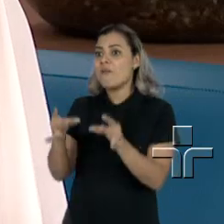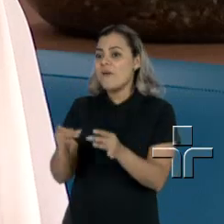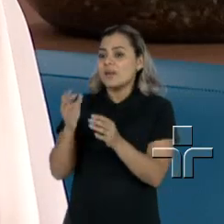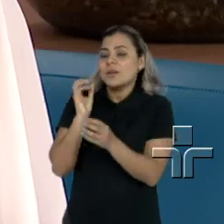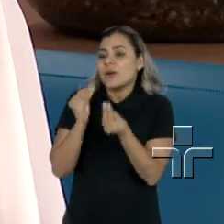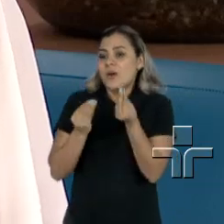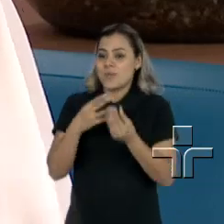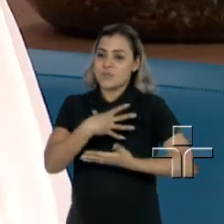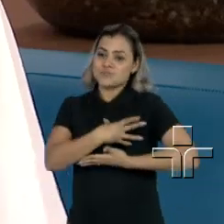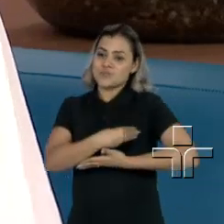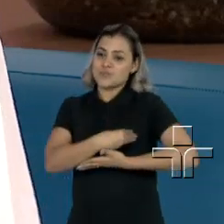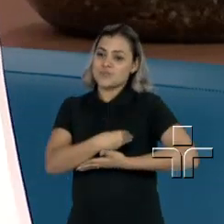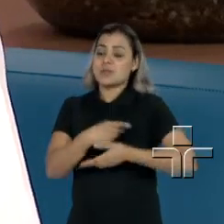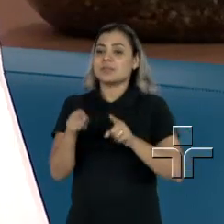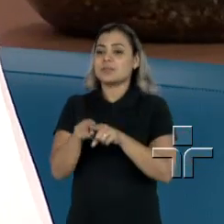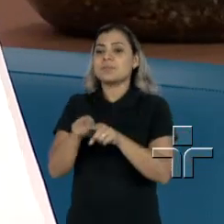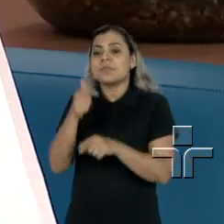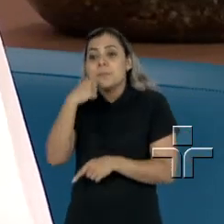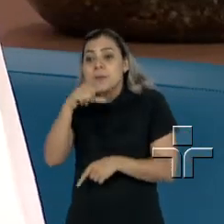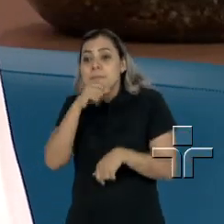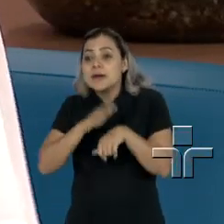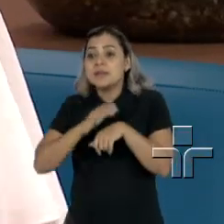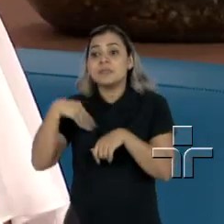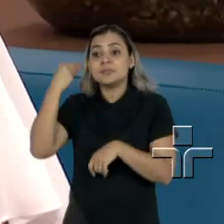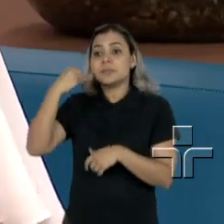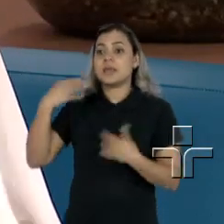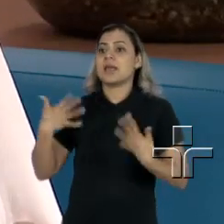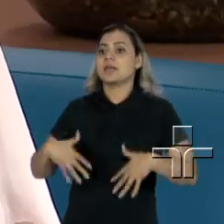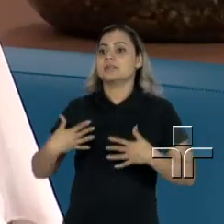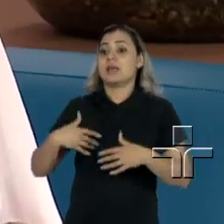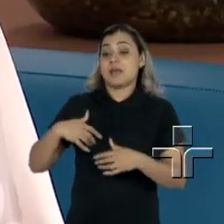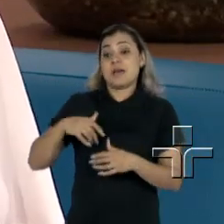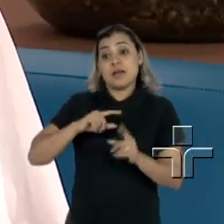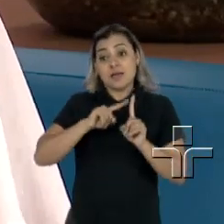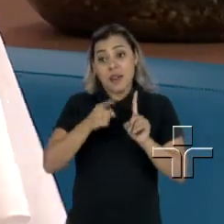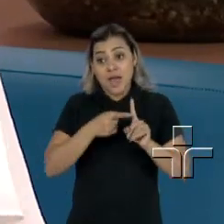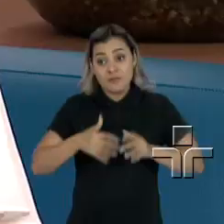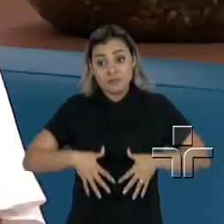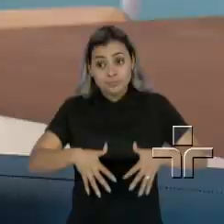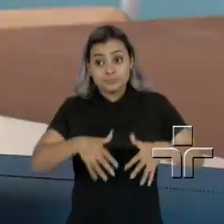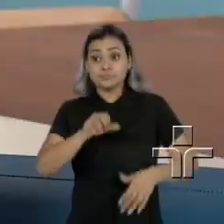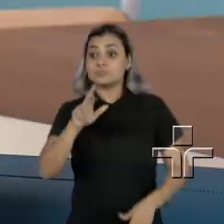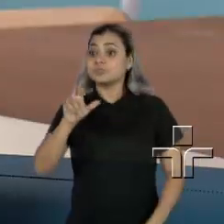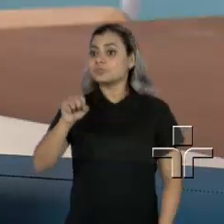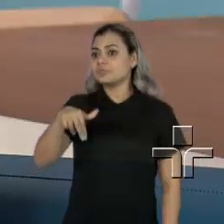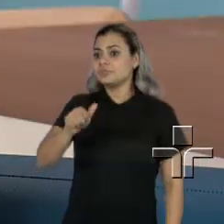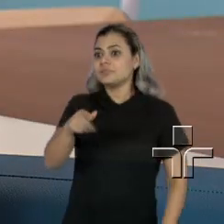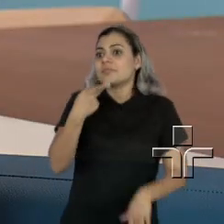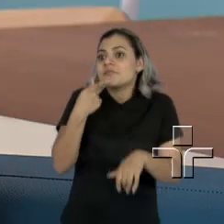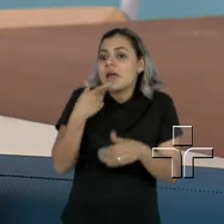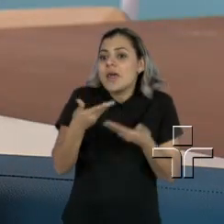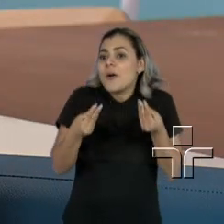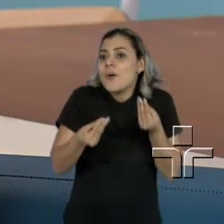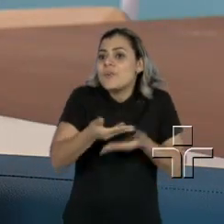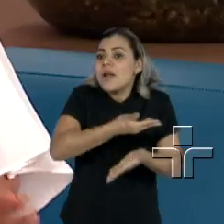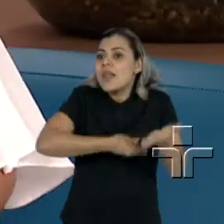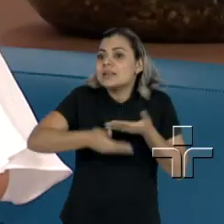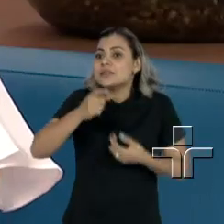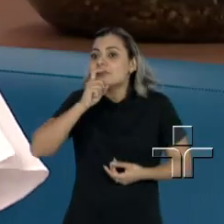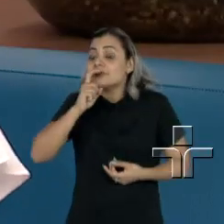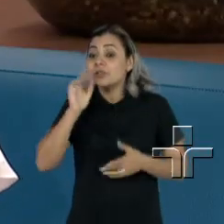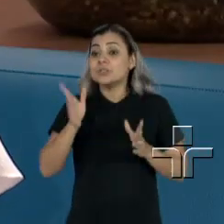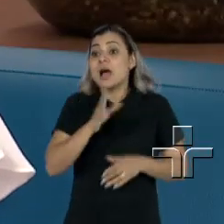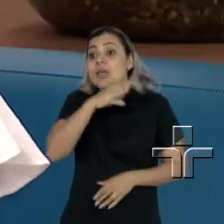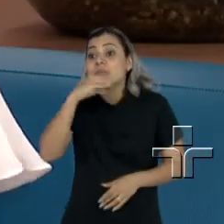amamentação, aí com essas mães que tiveram uma gravidez tardia, e a Rosana fala como é que está a relação com os filhos hoje pré